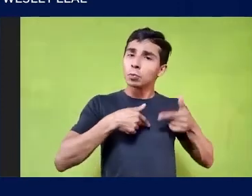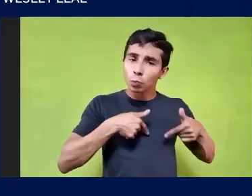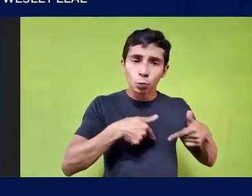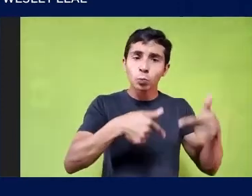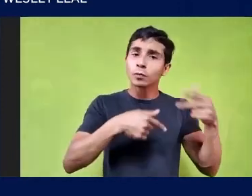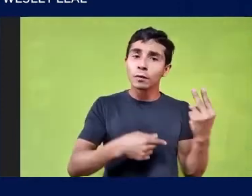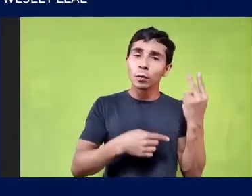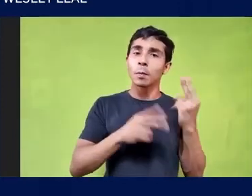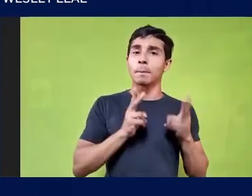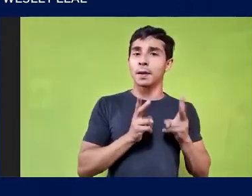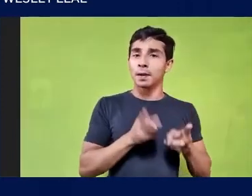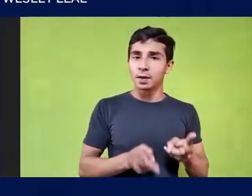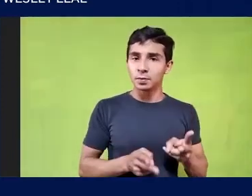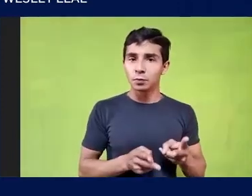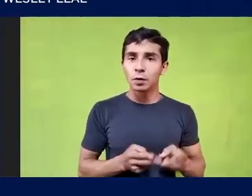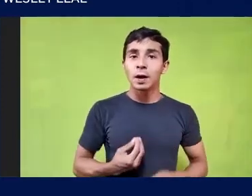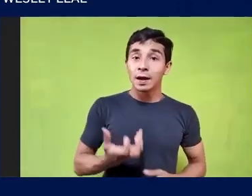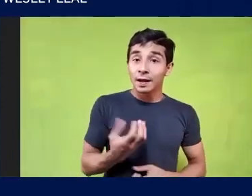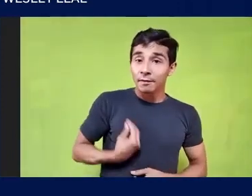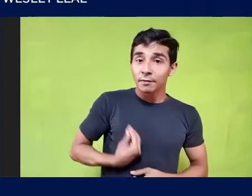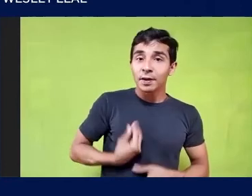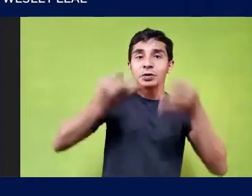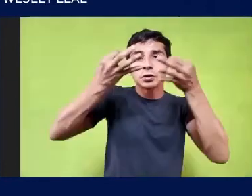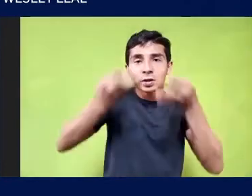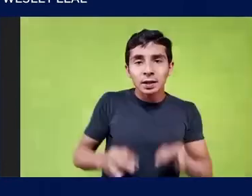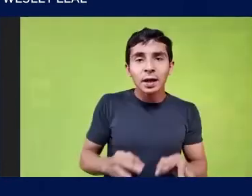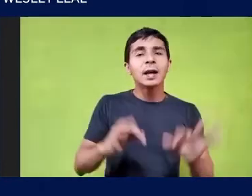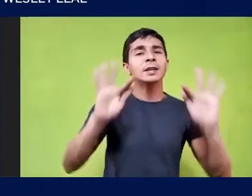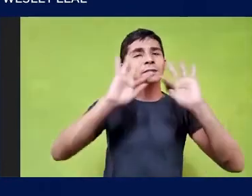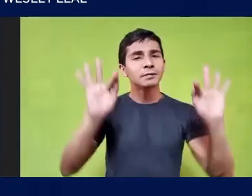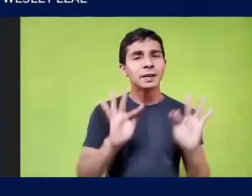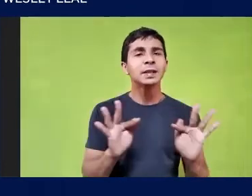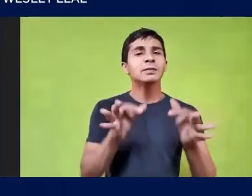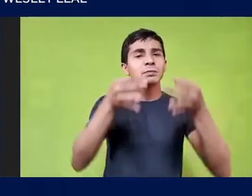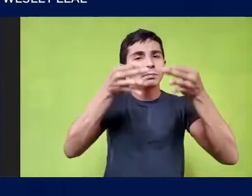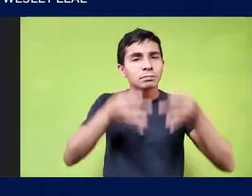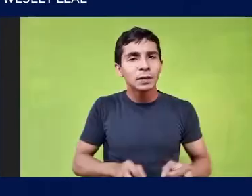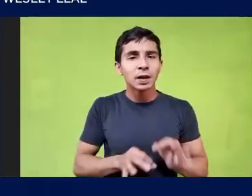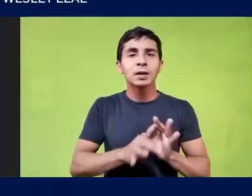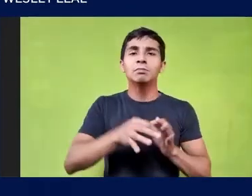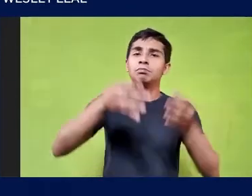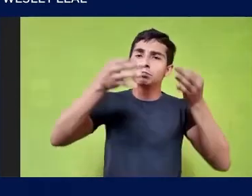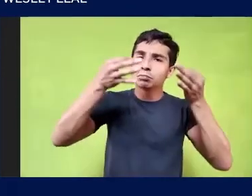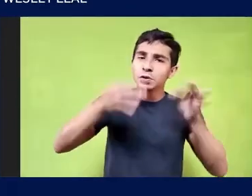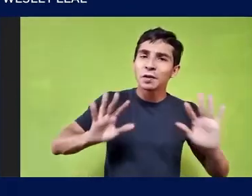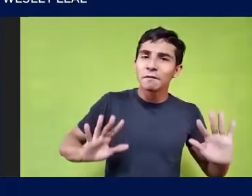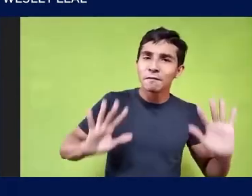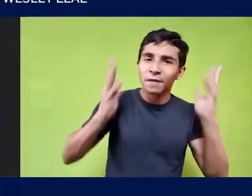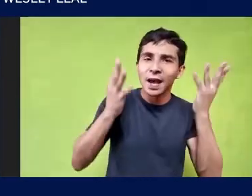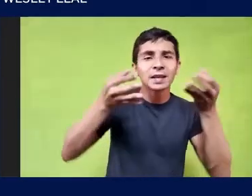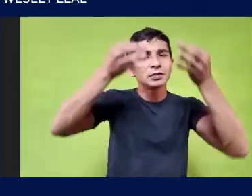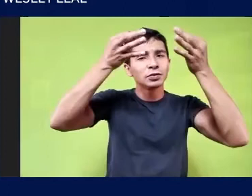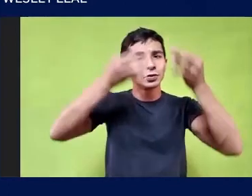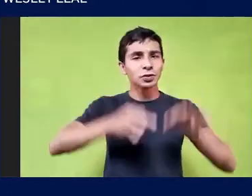vida Do direito ao gozo Do direito à alegria Do direito à festa Do direito a sermos Quem somos